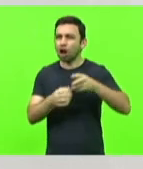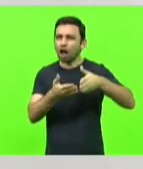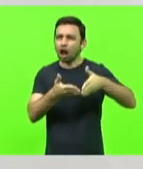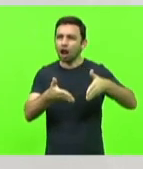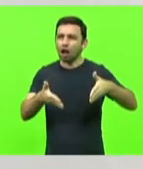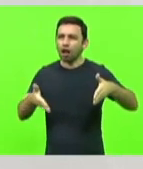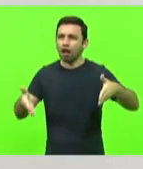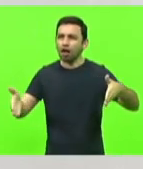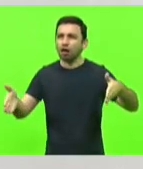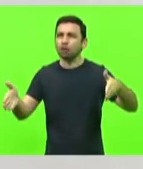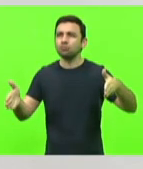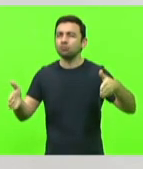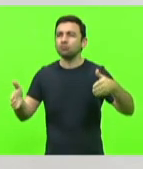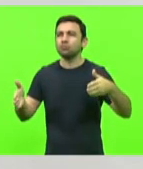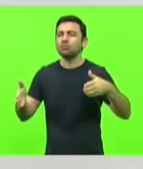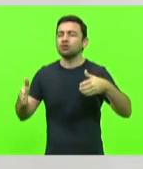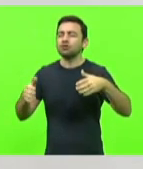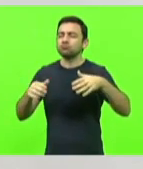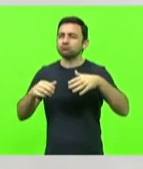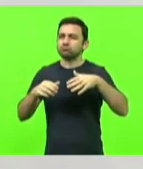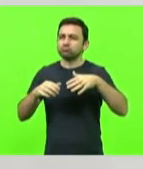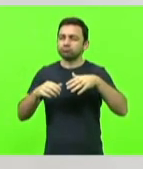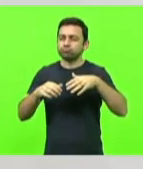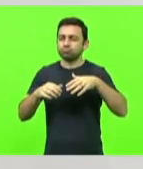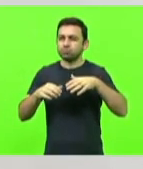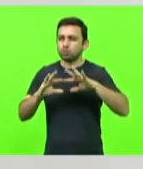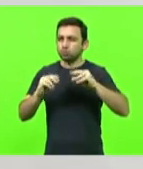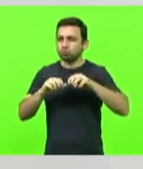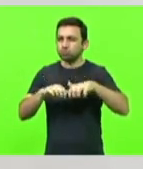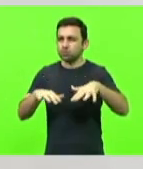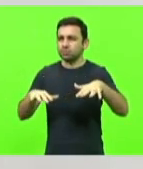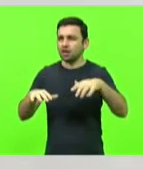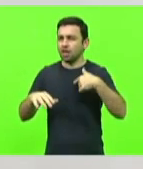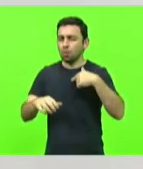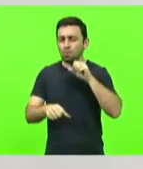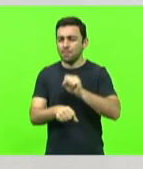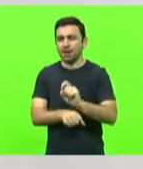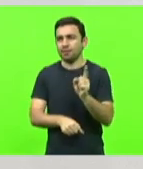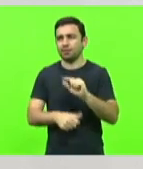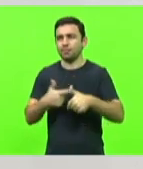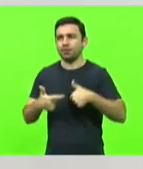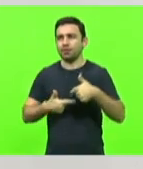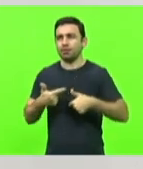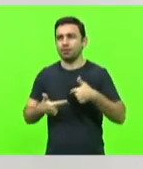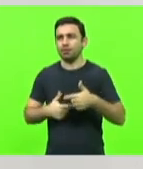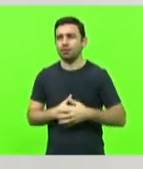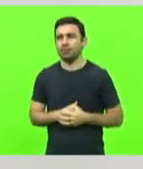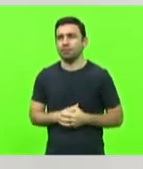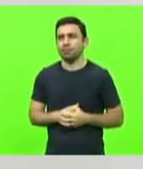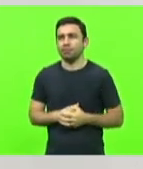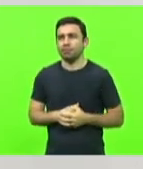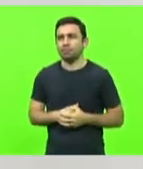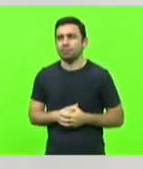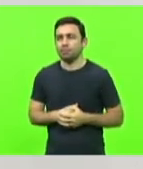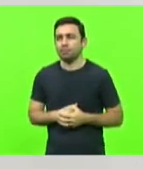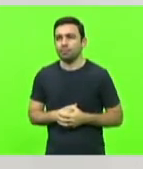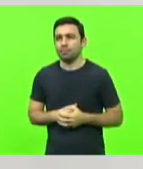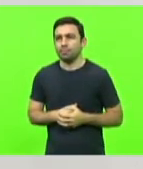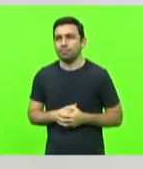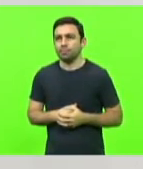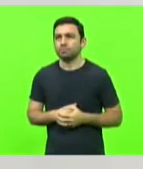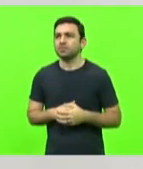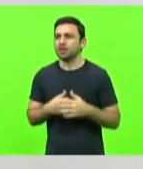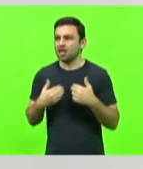eu não parei de trabalhar, eu não parei, eu não parei de